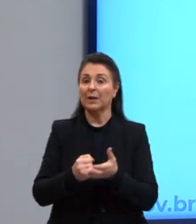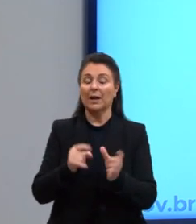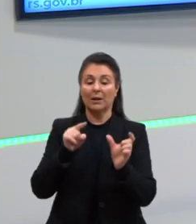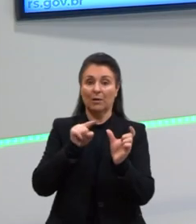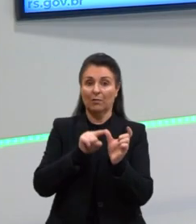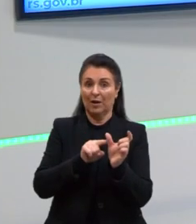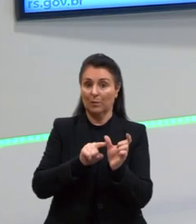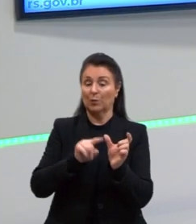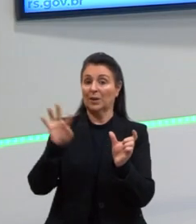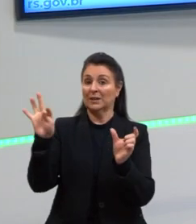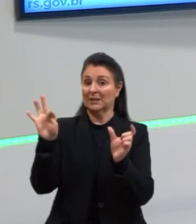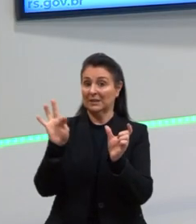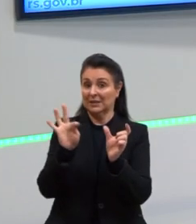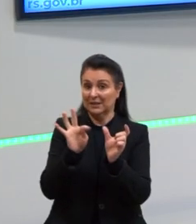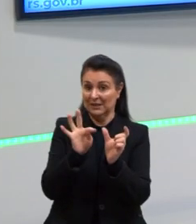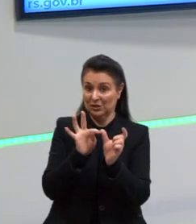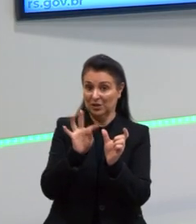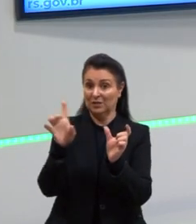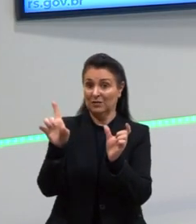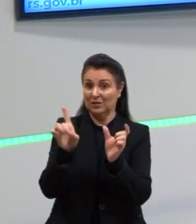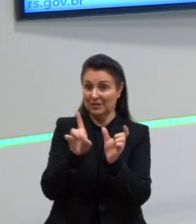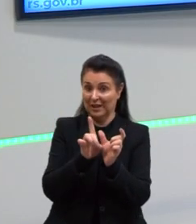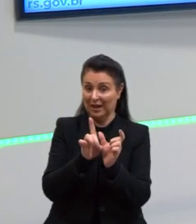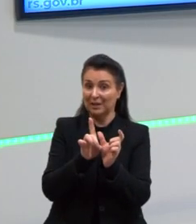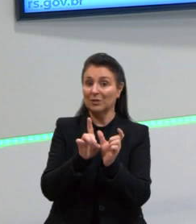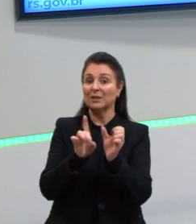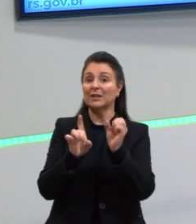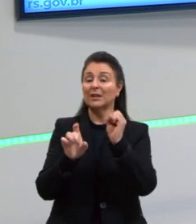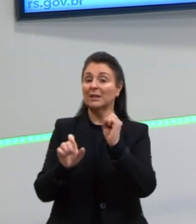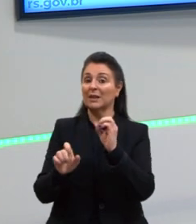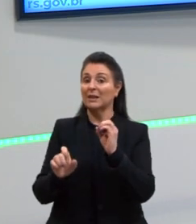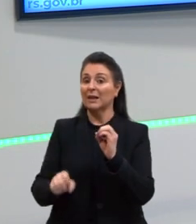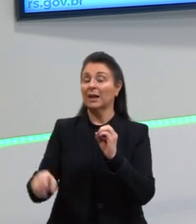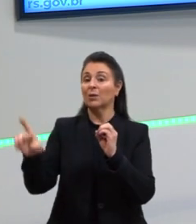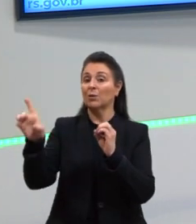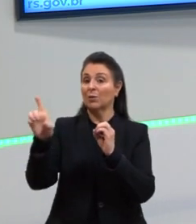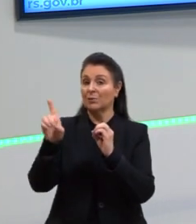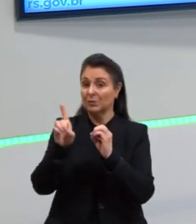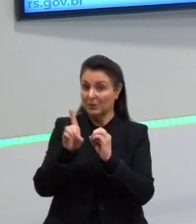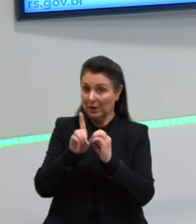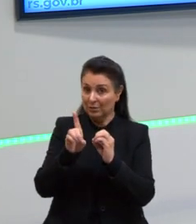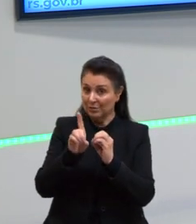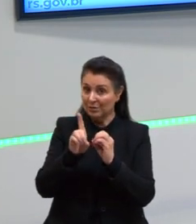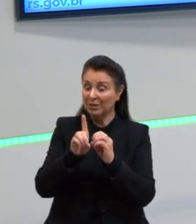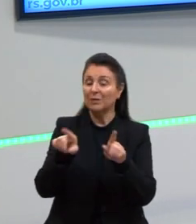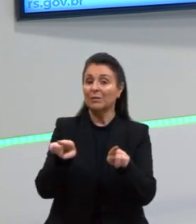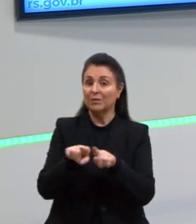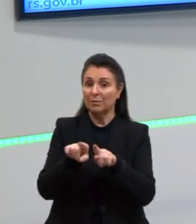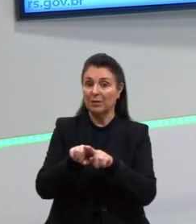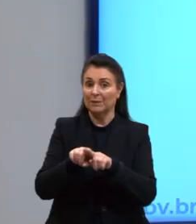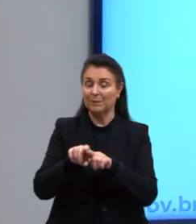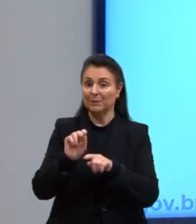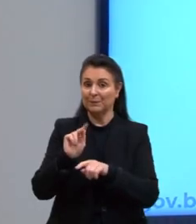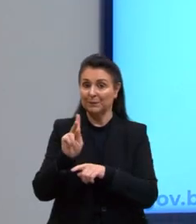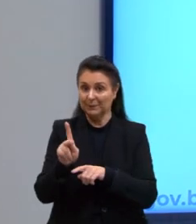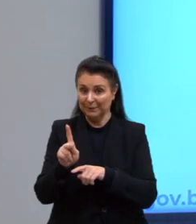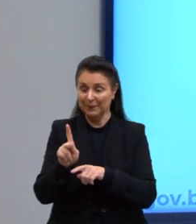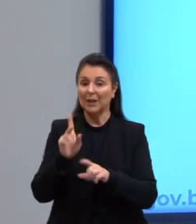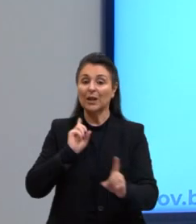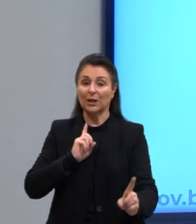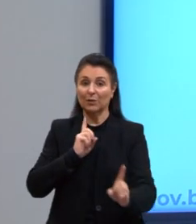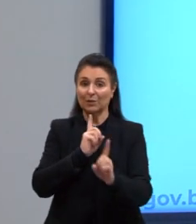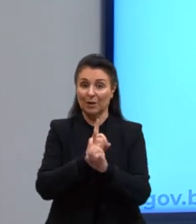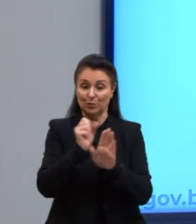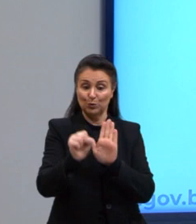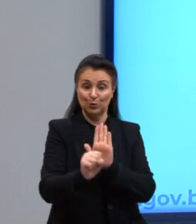direto que tem um objeto direto, que é tudo aquilo ali que está no espaço demarcado. Beleza. Achamos nosso